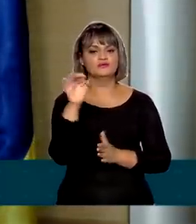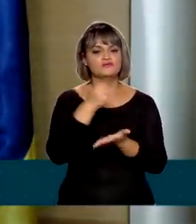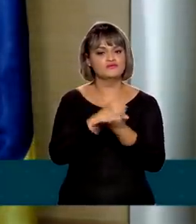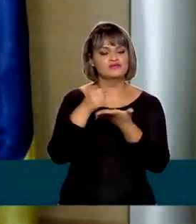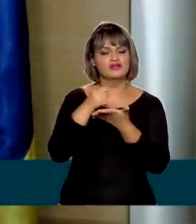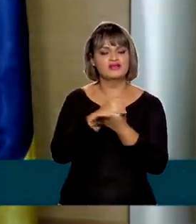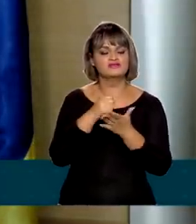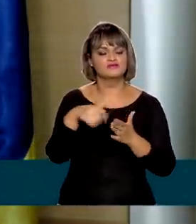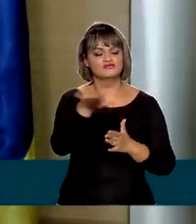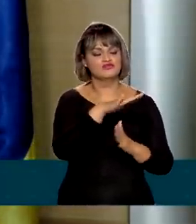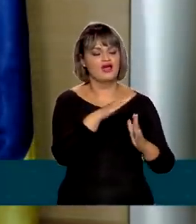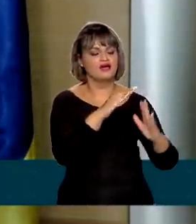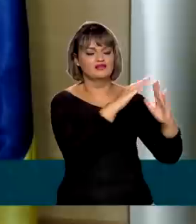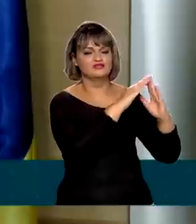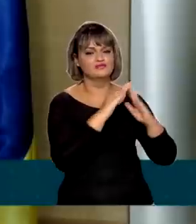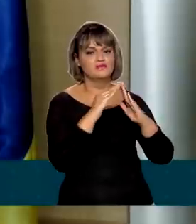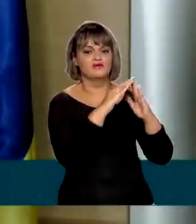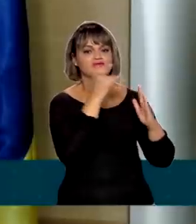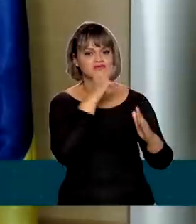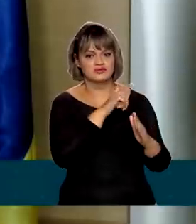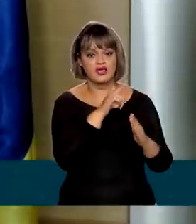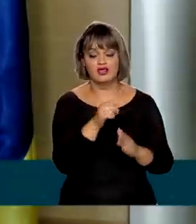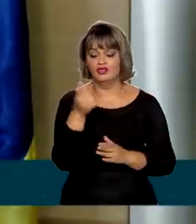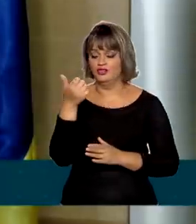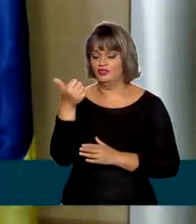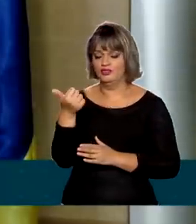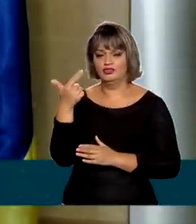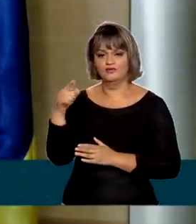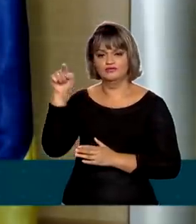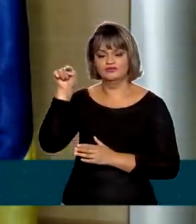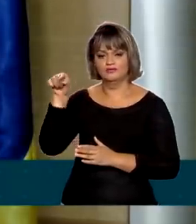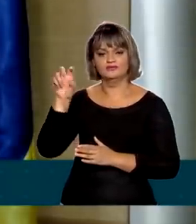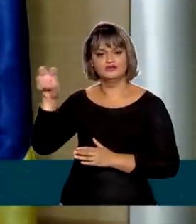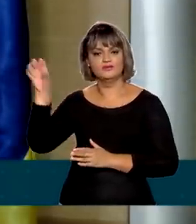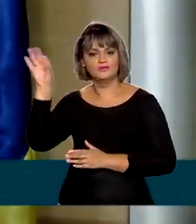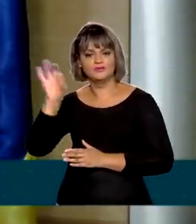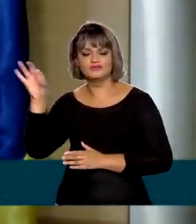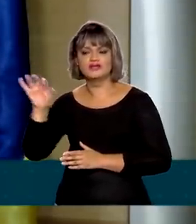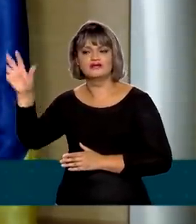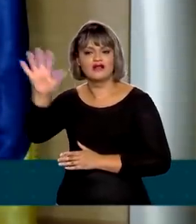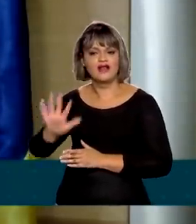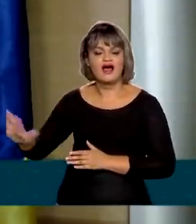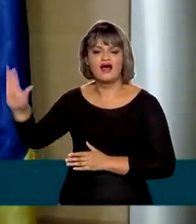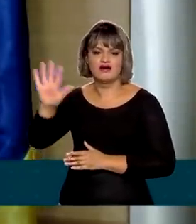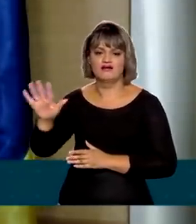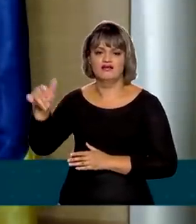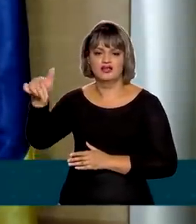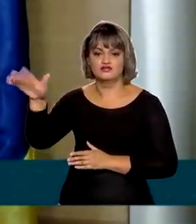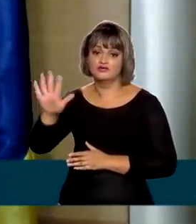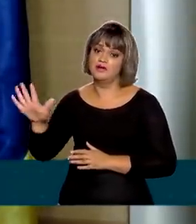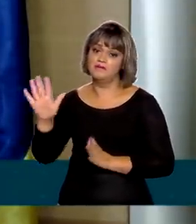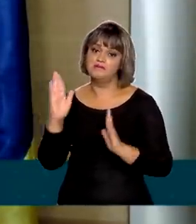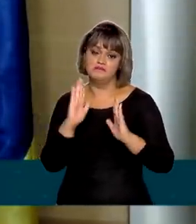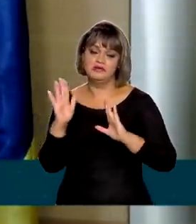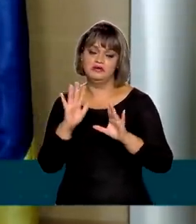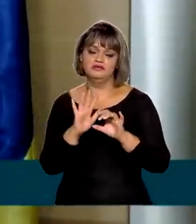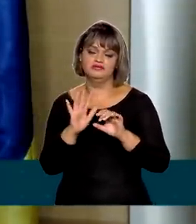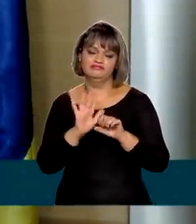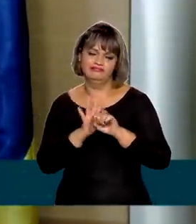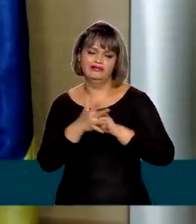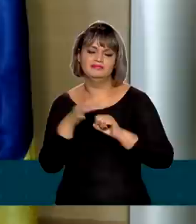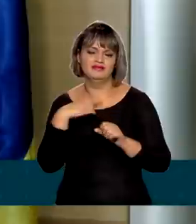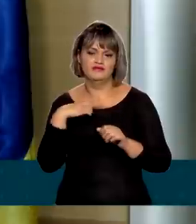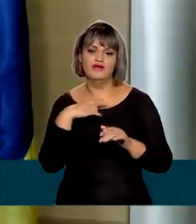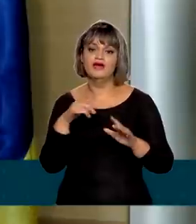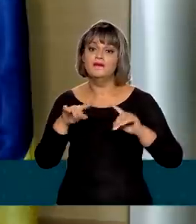de imóveis no Nordeste brasileiro e 12,5% em todo o território nacional, mesmo com a pandemia. Então, não